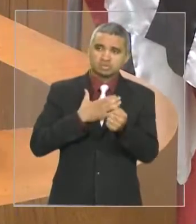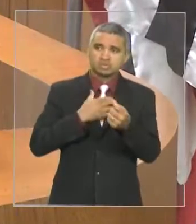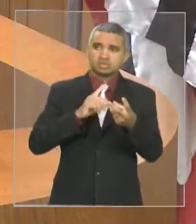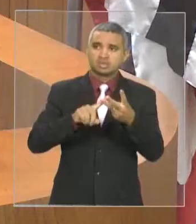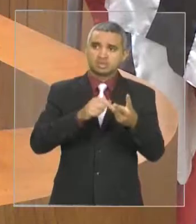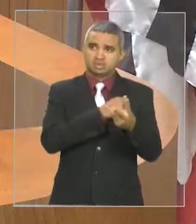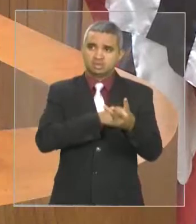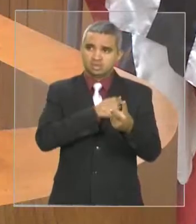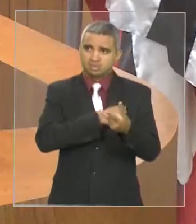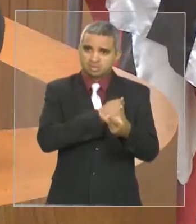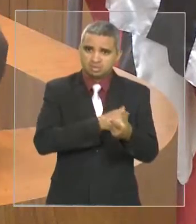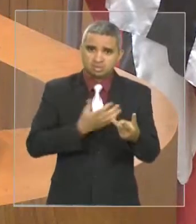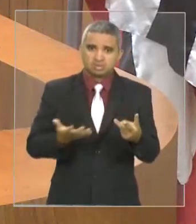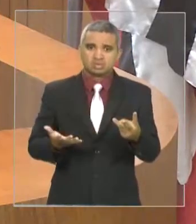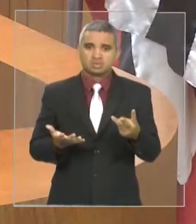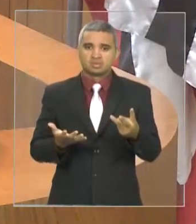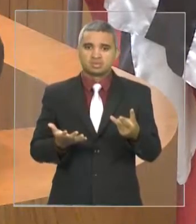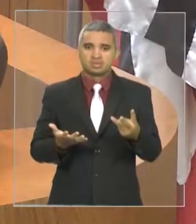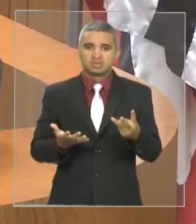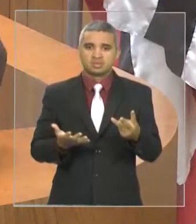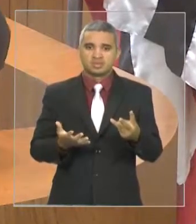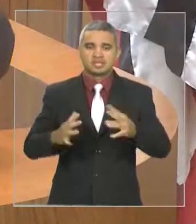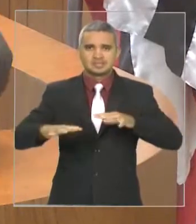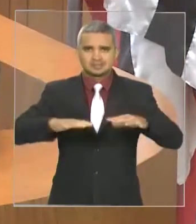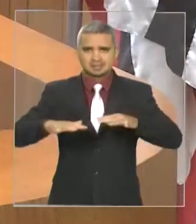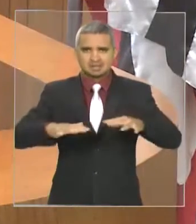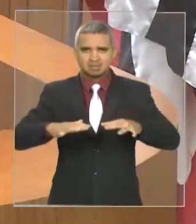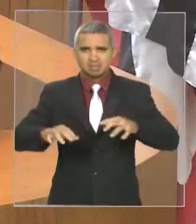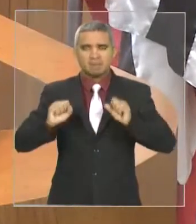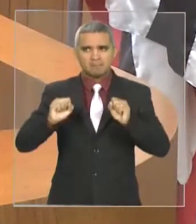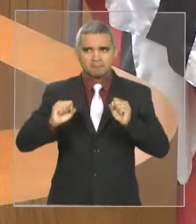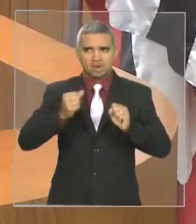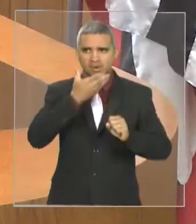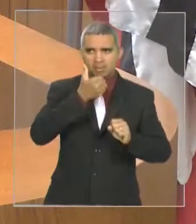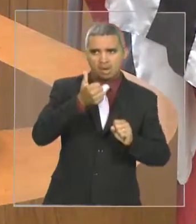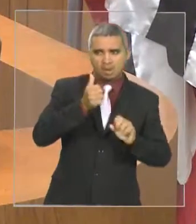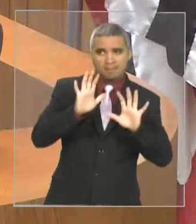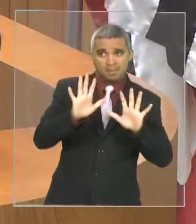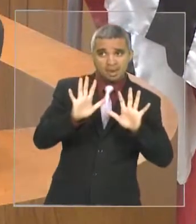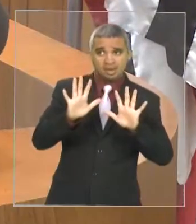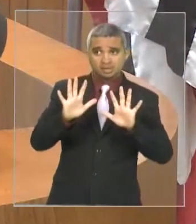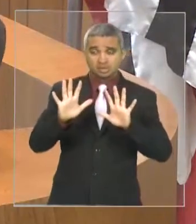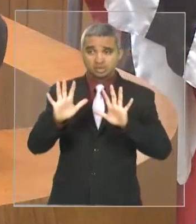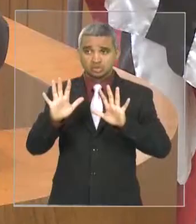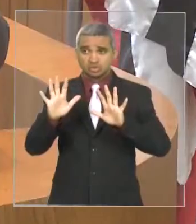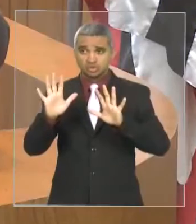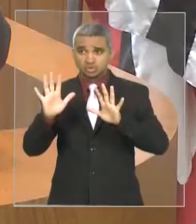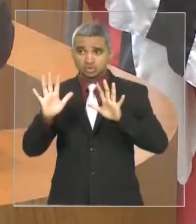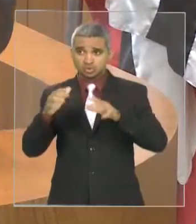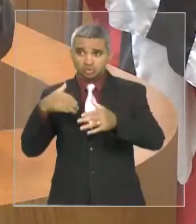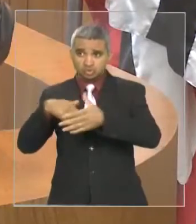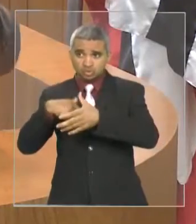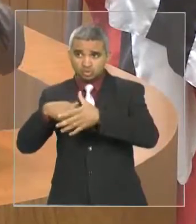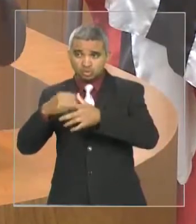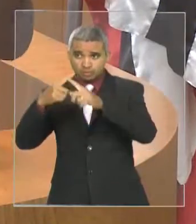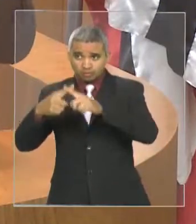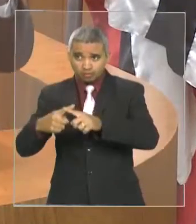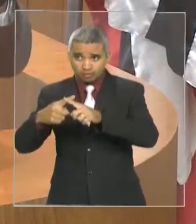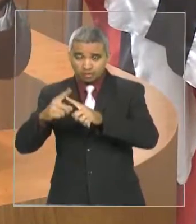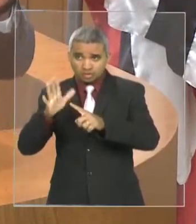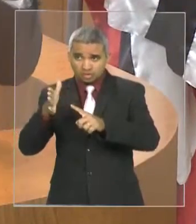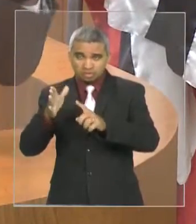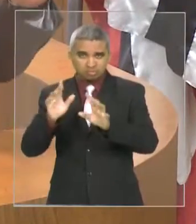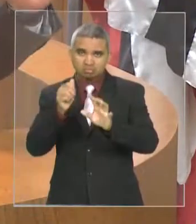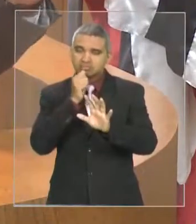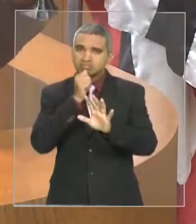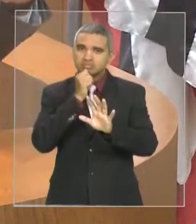e dizer que o Sampaio pode até ser favorito, mas esse jogo não está ganho. O Cordino, inclusive, eu afirmo a vossa excelência, porque